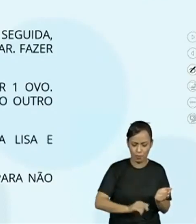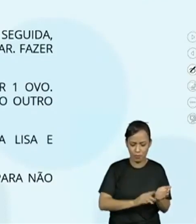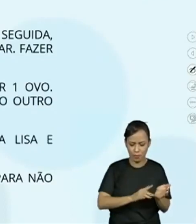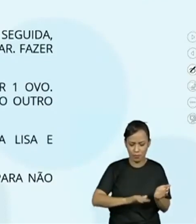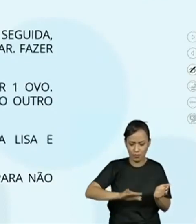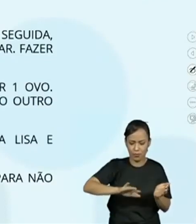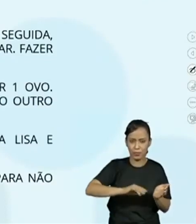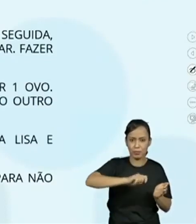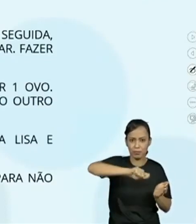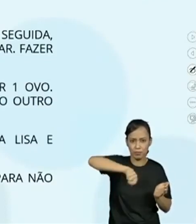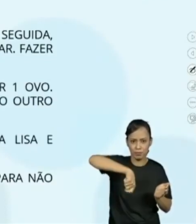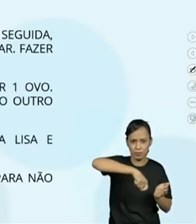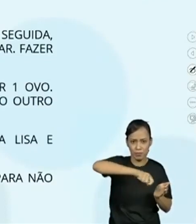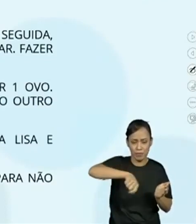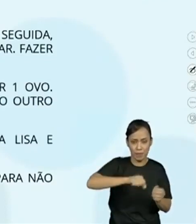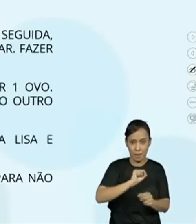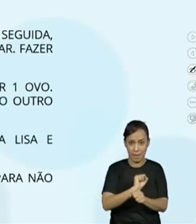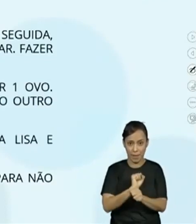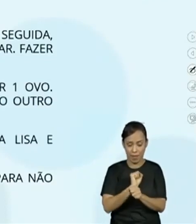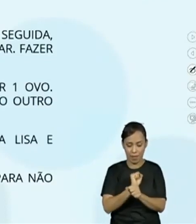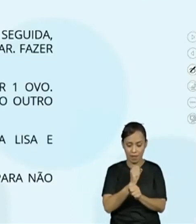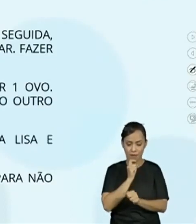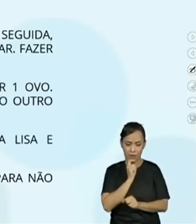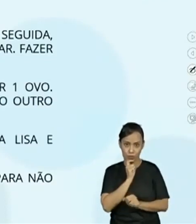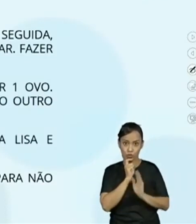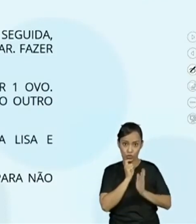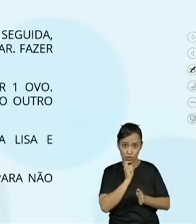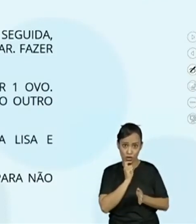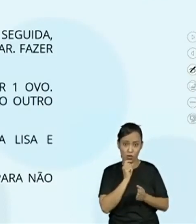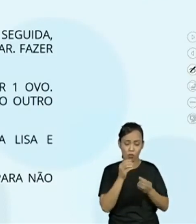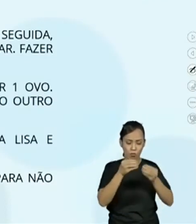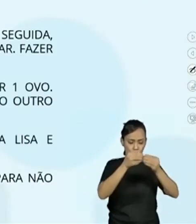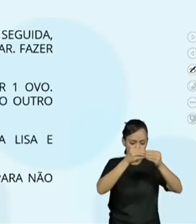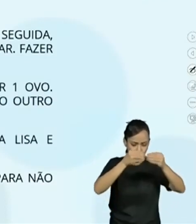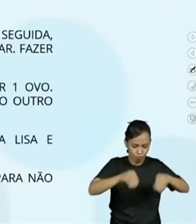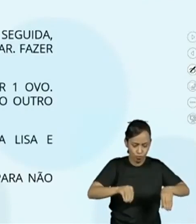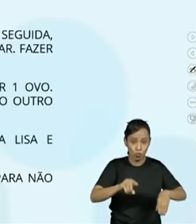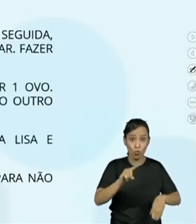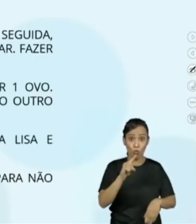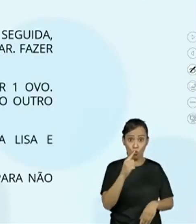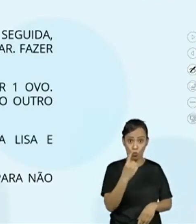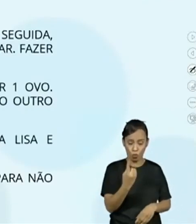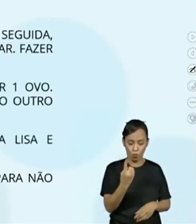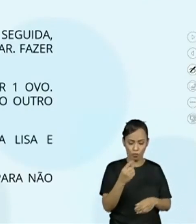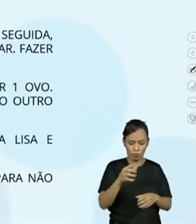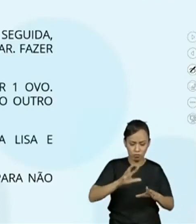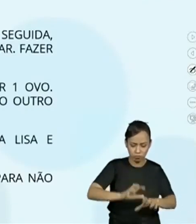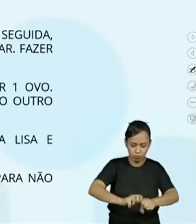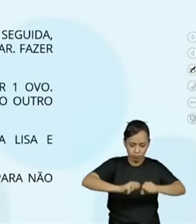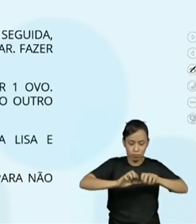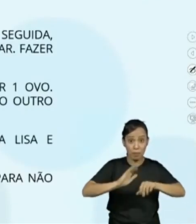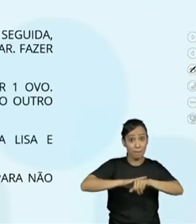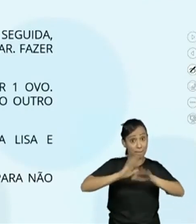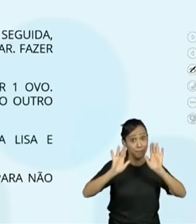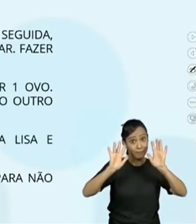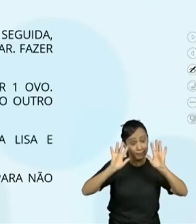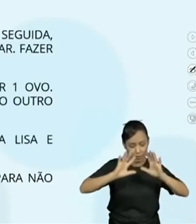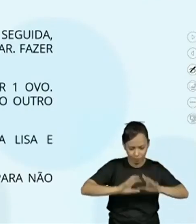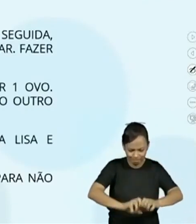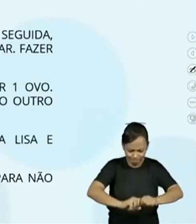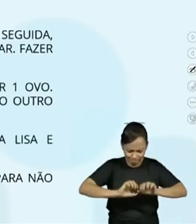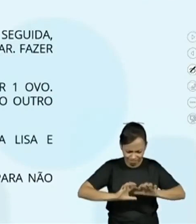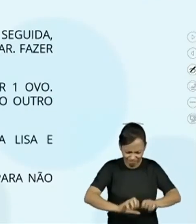Então, colocar um ovo. Mexer com as mãos. Se ficar seco,